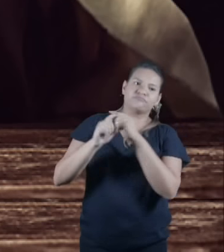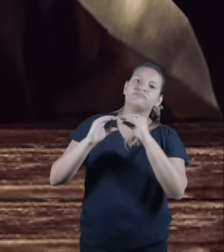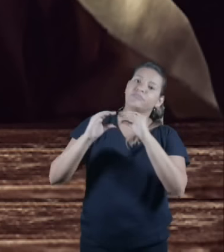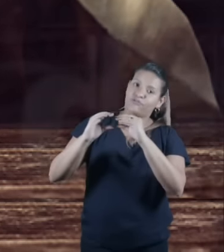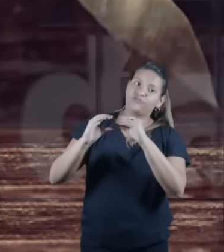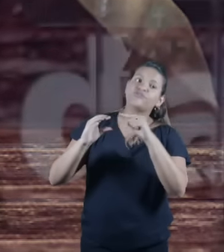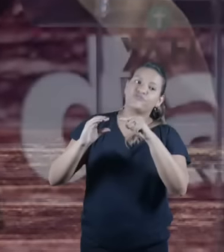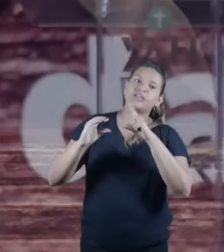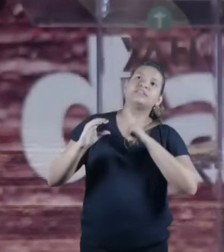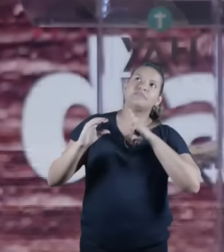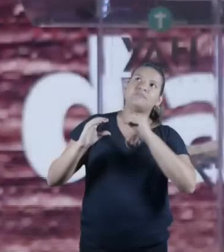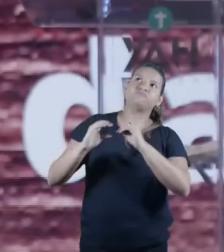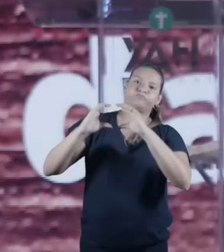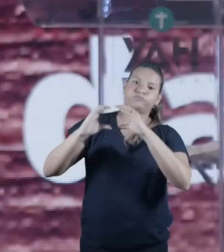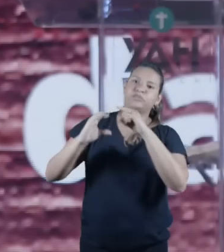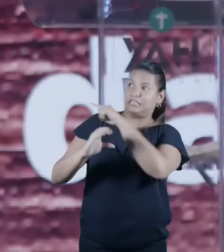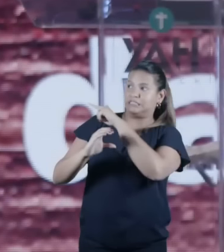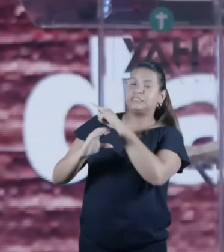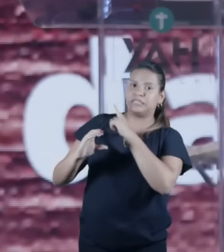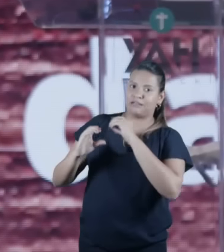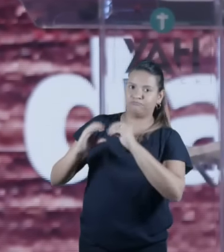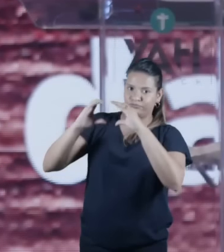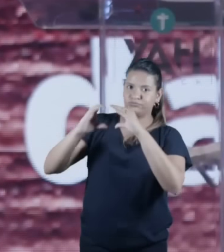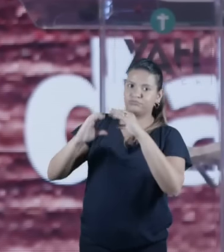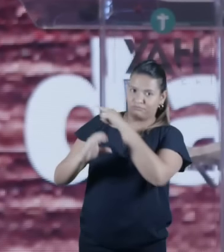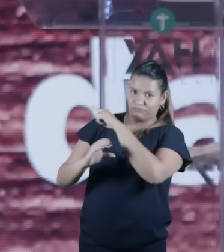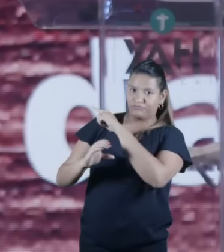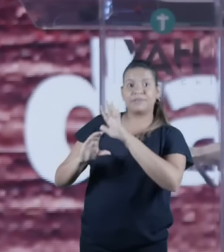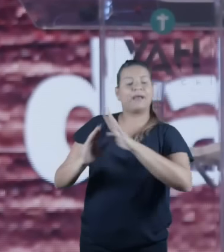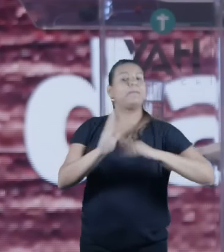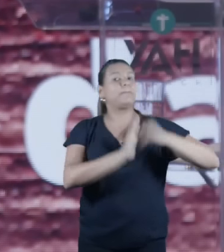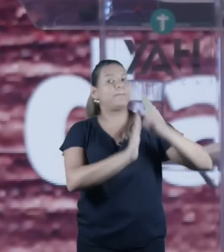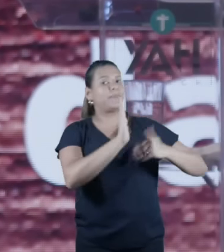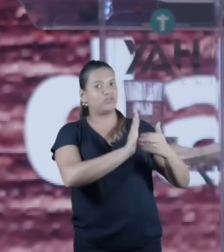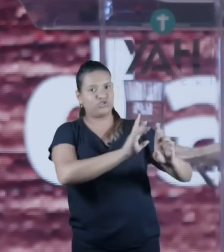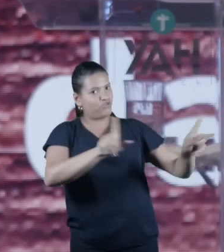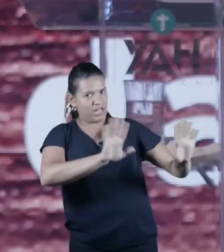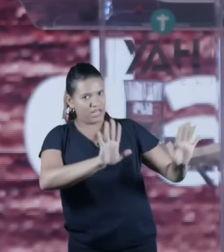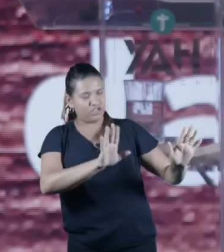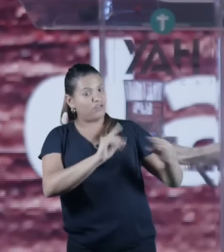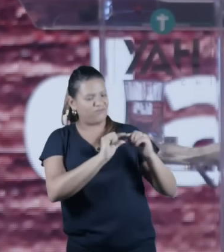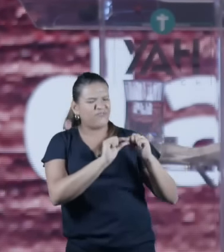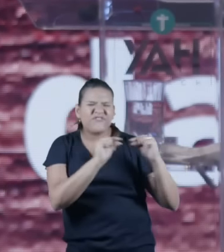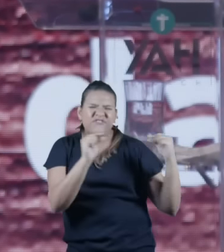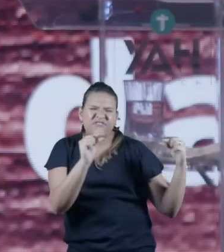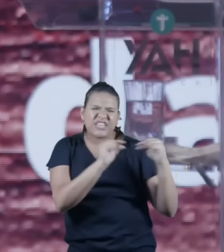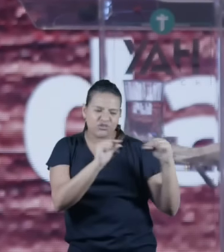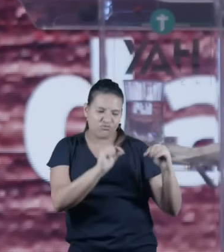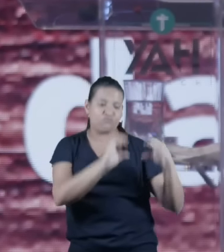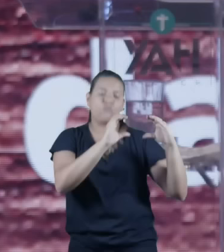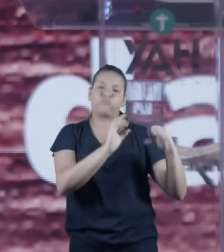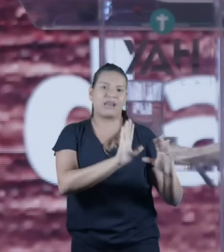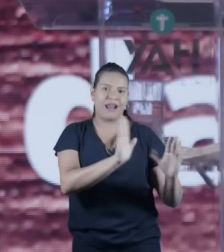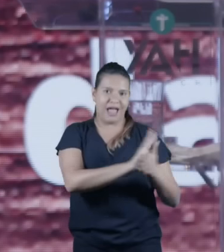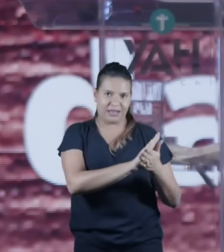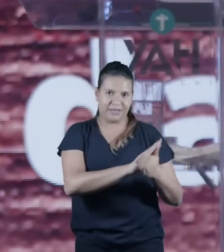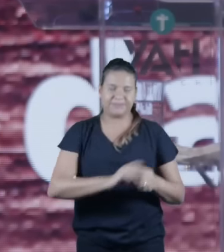fermento mas uma coisa importante Jesus falava que idiomas Jesus falava que idiomas